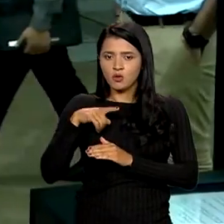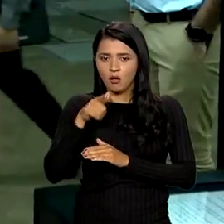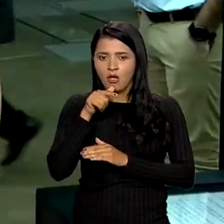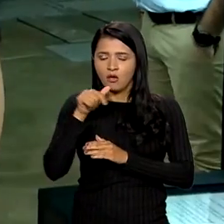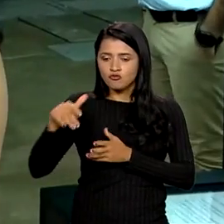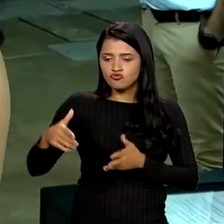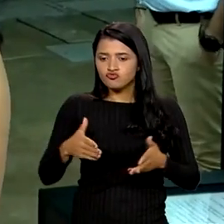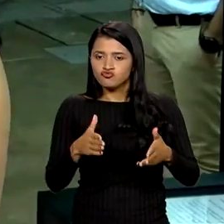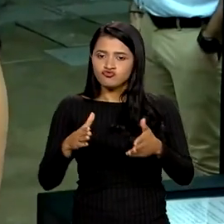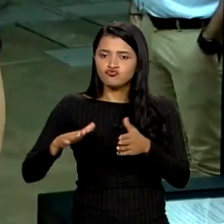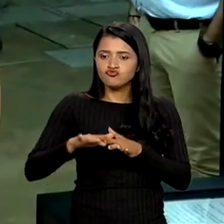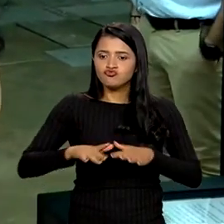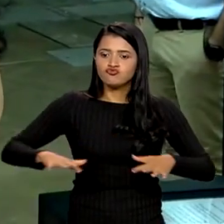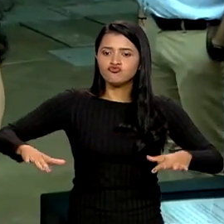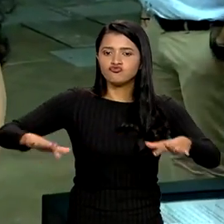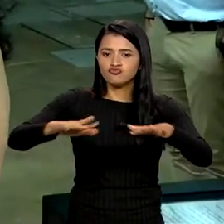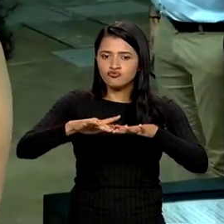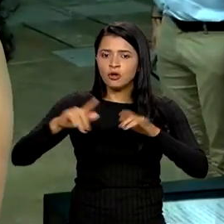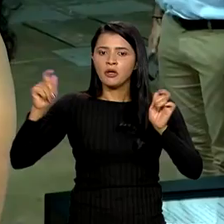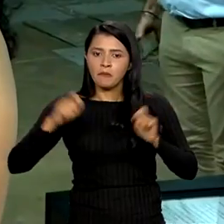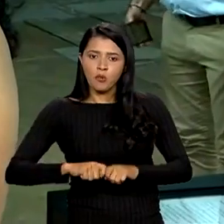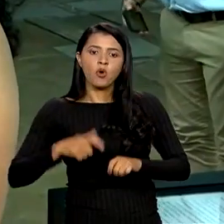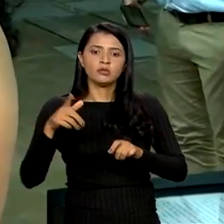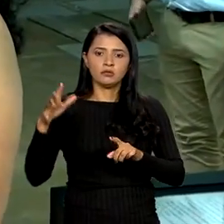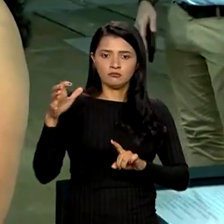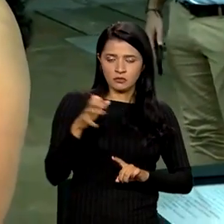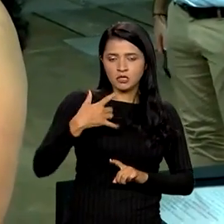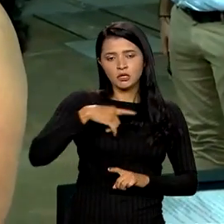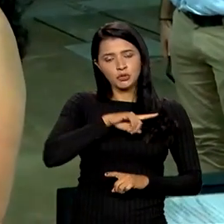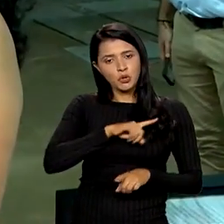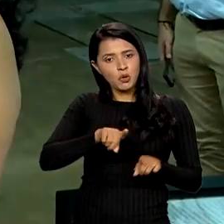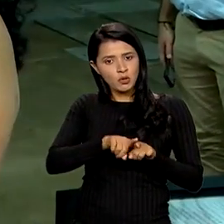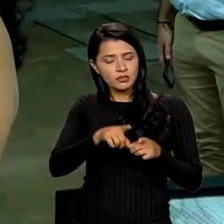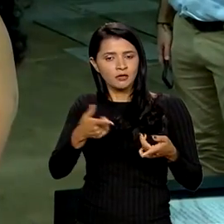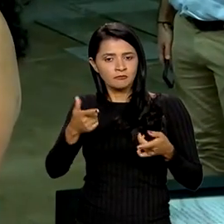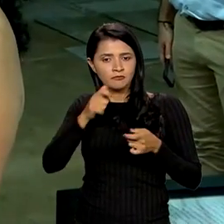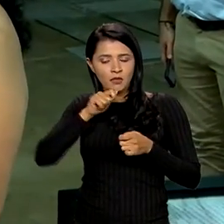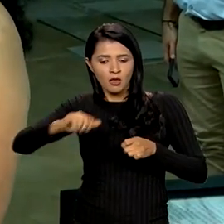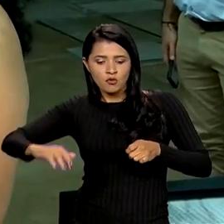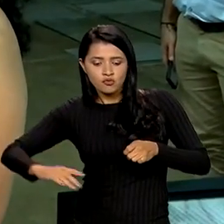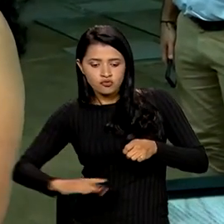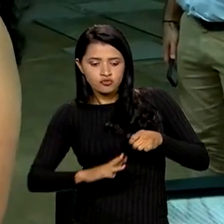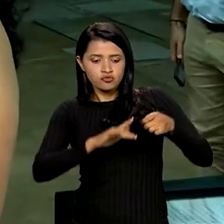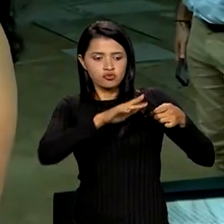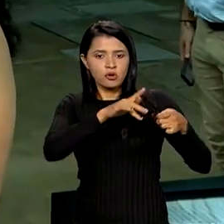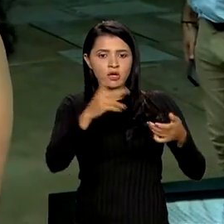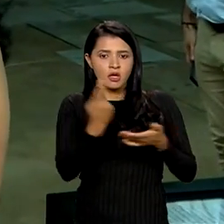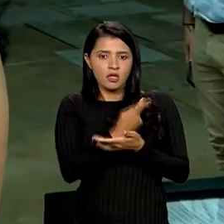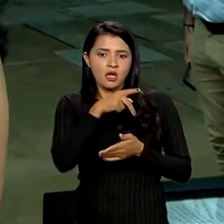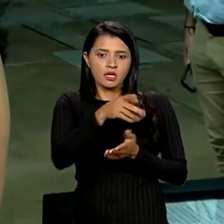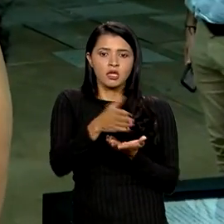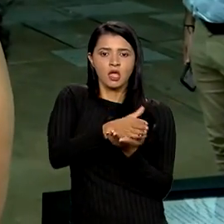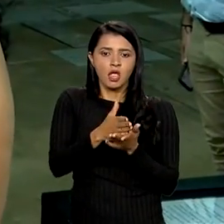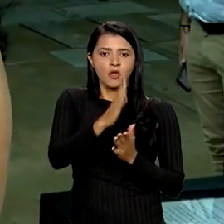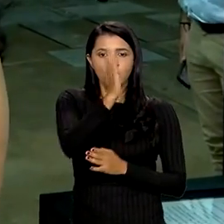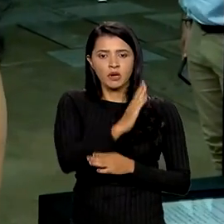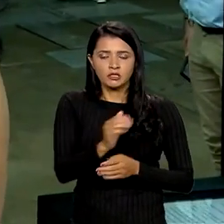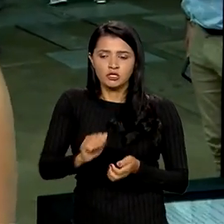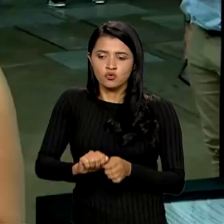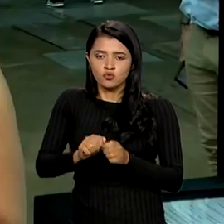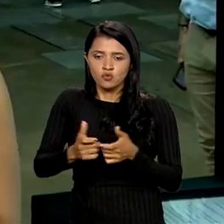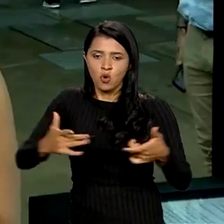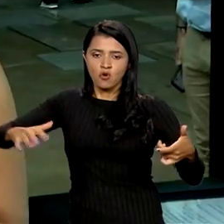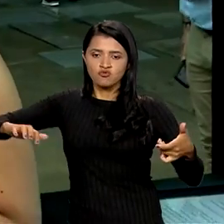hidrográfica, que às vezes possa interferir também na nossa bacia e trazer inundação para cá. Então, isso também é importante,